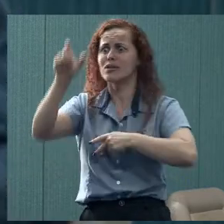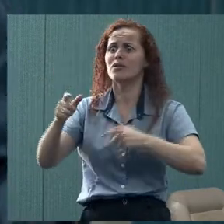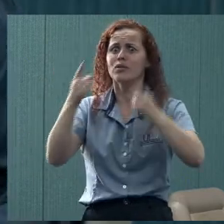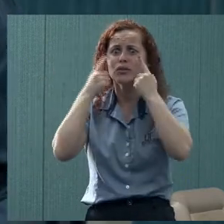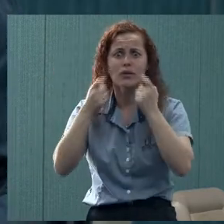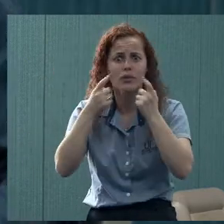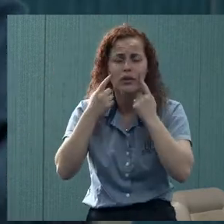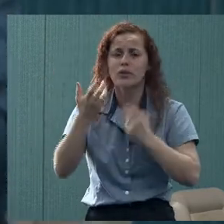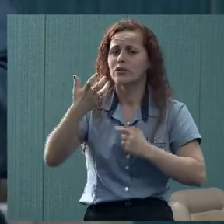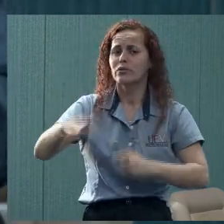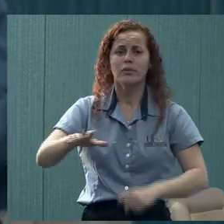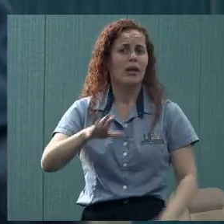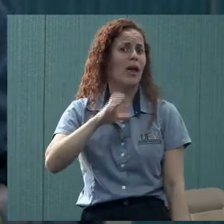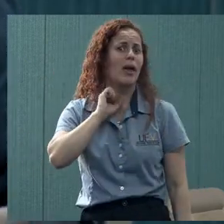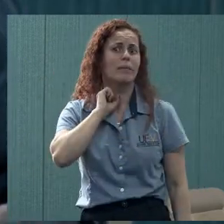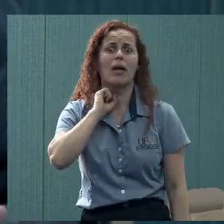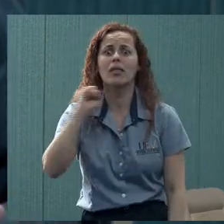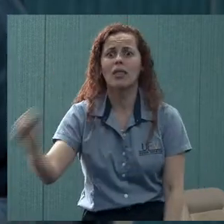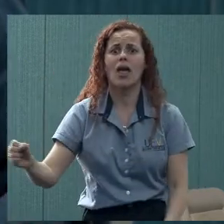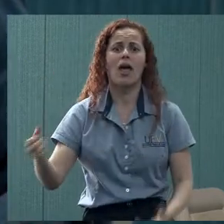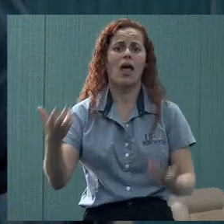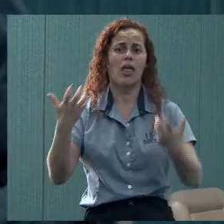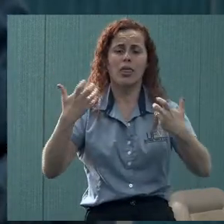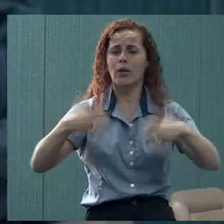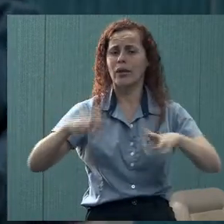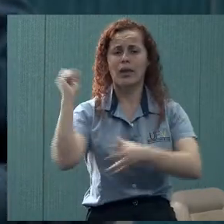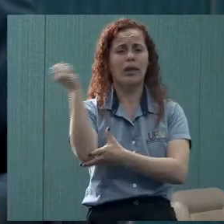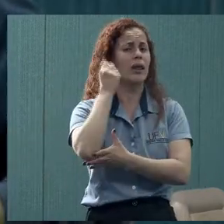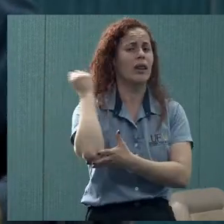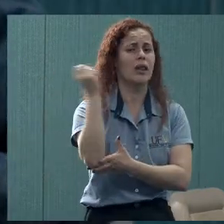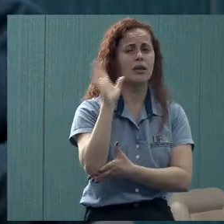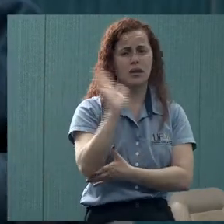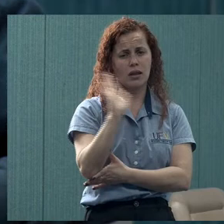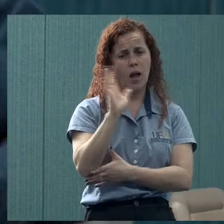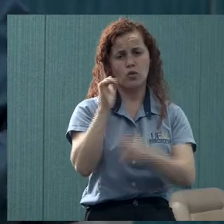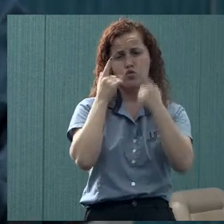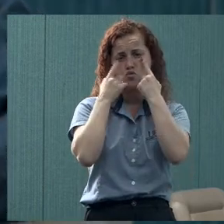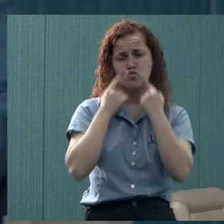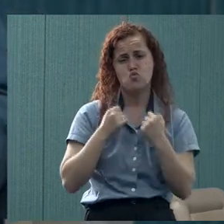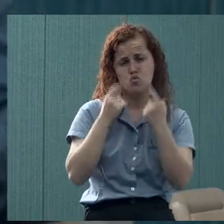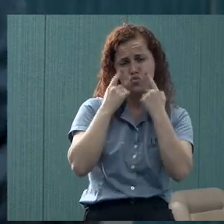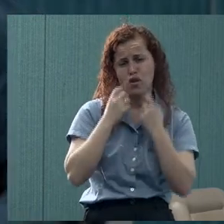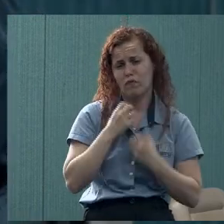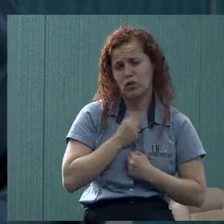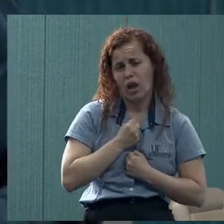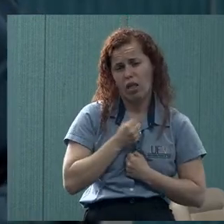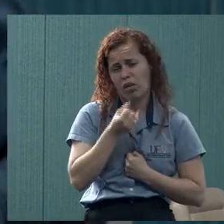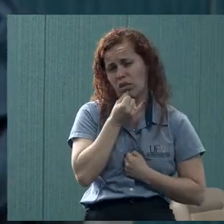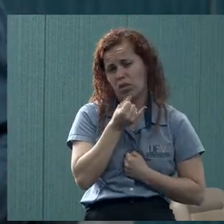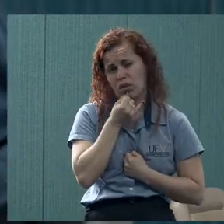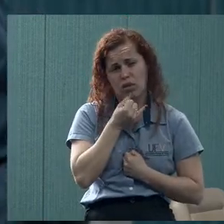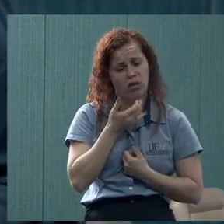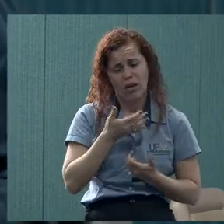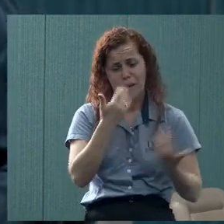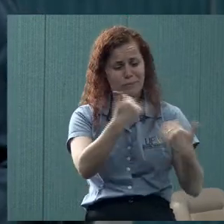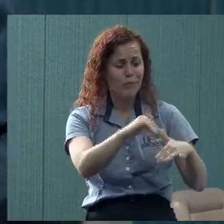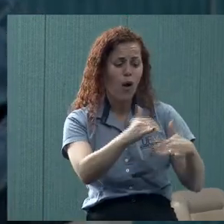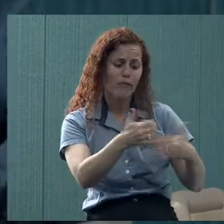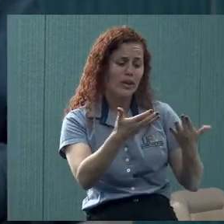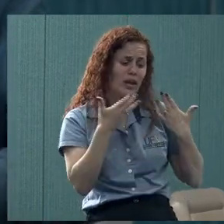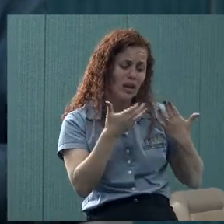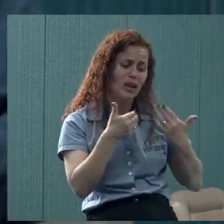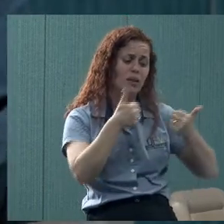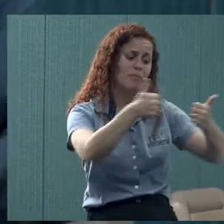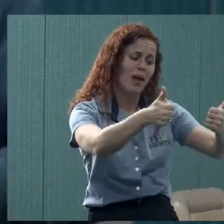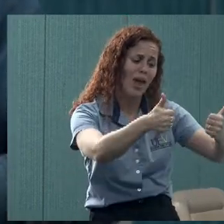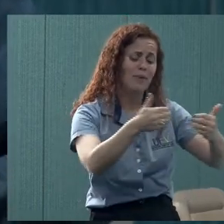está querendo se matar ou está com uma crise seríssima, só está chorando, está frustrado, está triste, ela queria ir bem em uma prova, não foi, às vezes